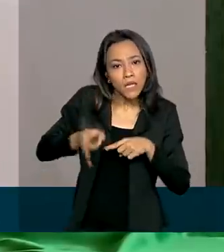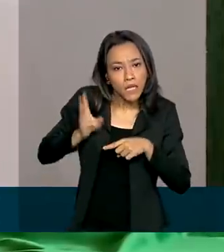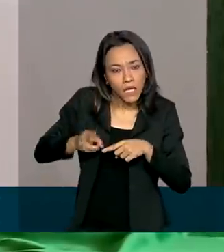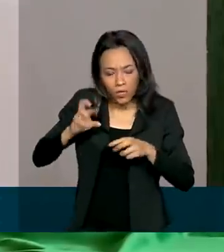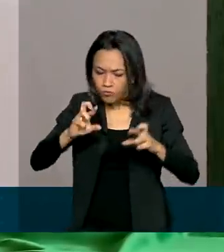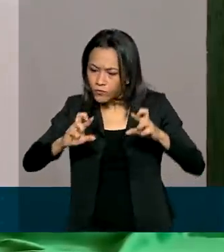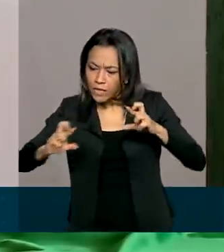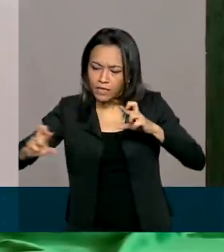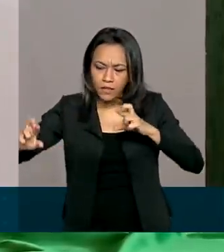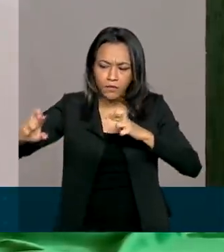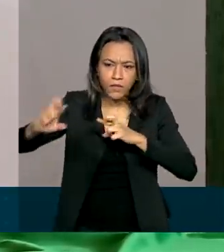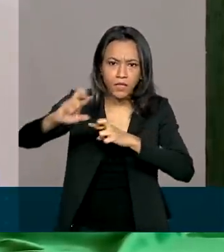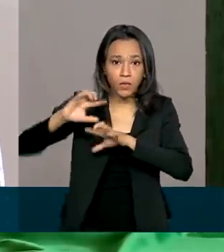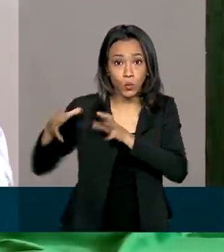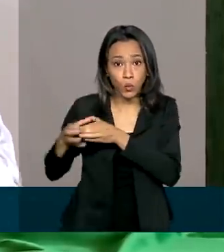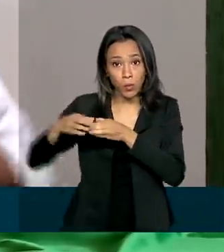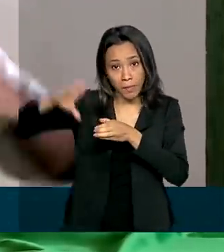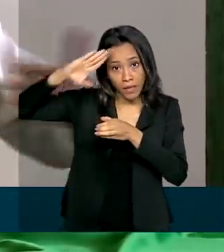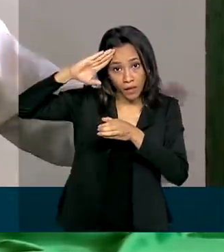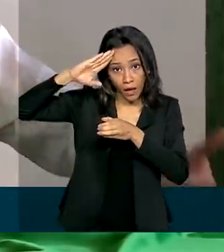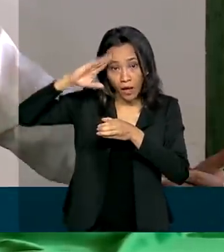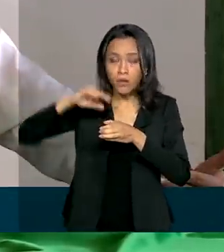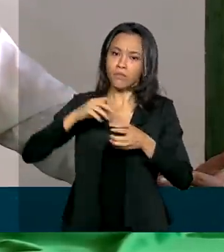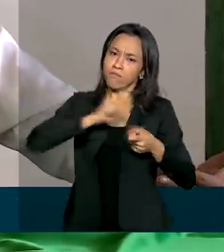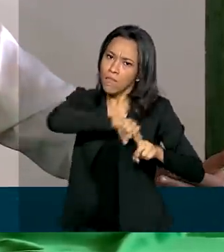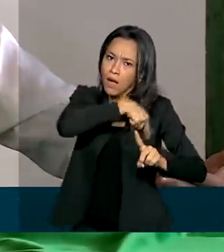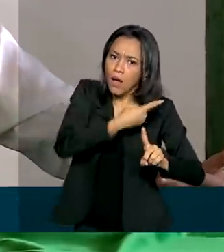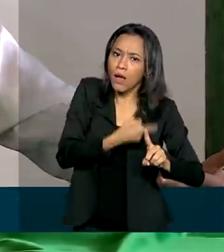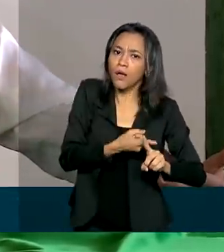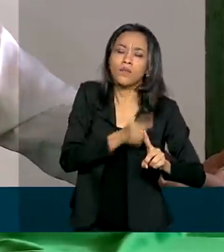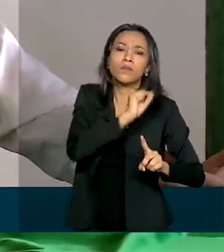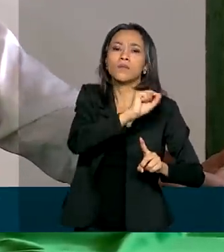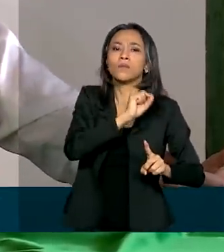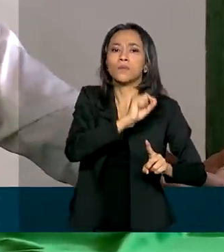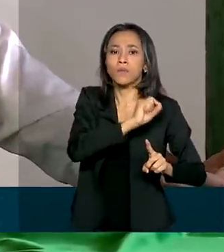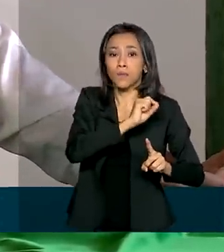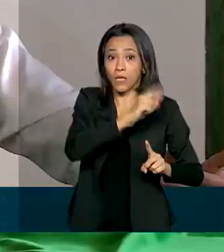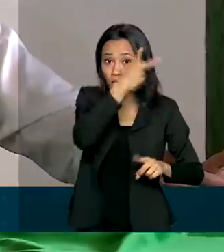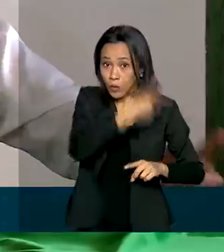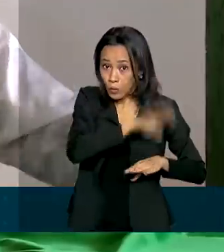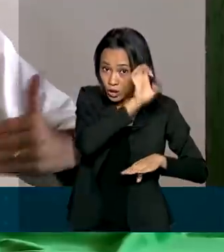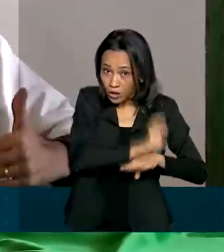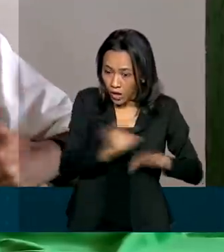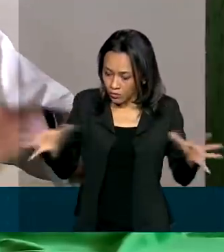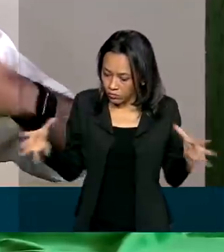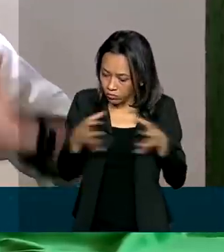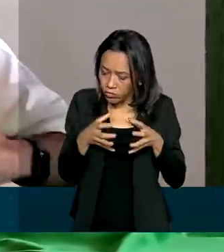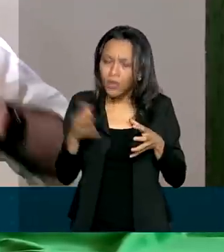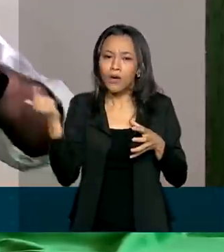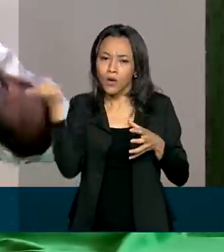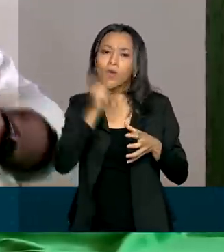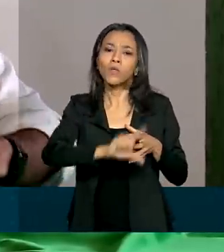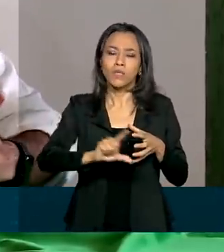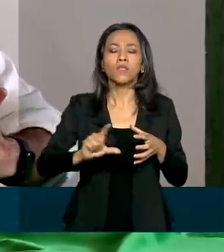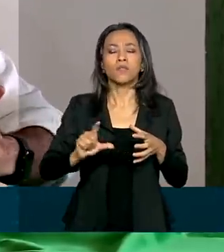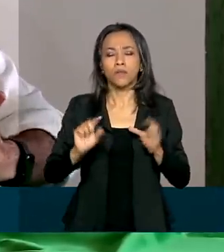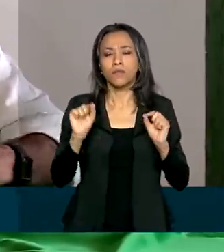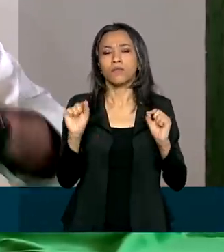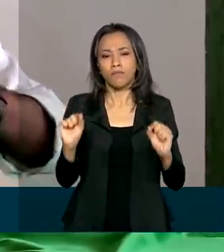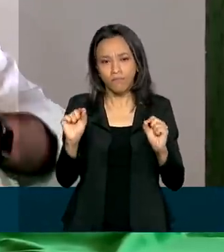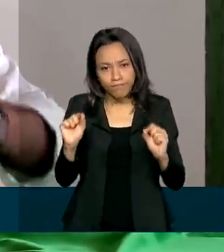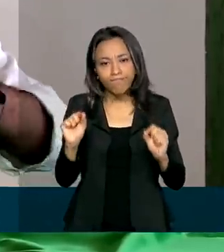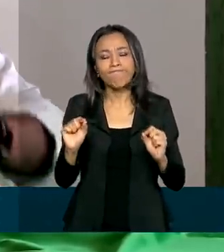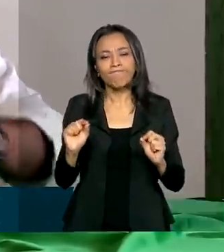da Verde Brasil, somado com as ações da Força Estadual, nós poderemos projetar